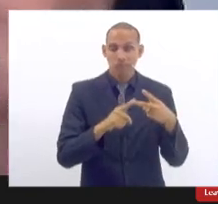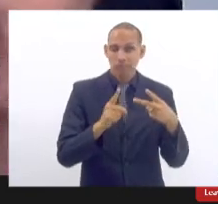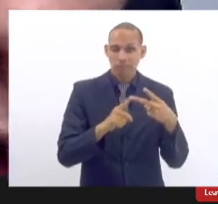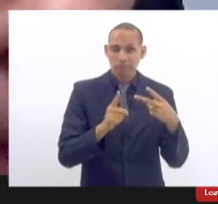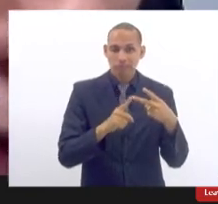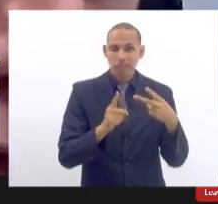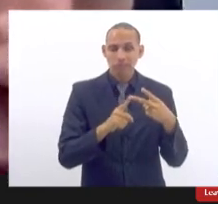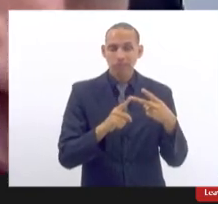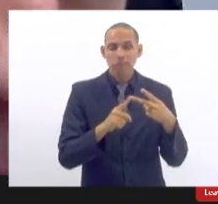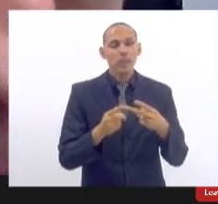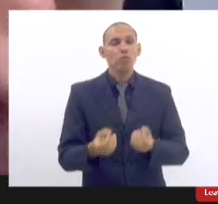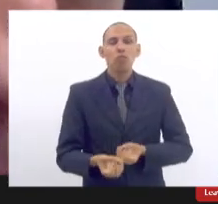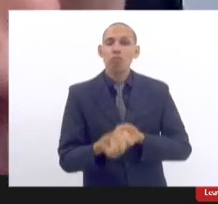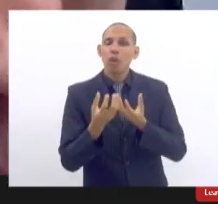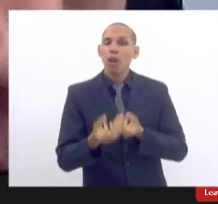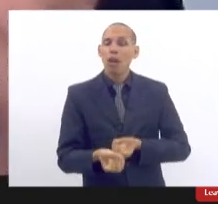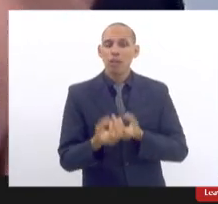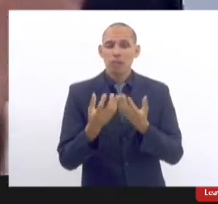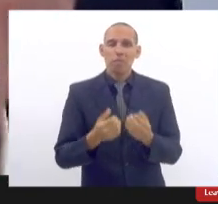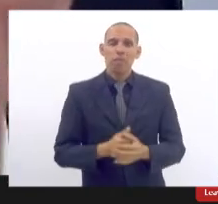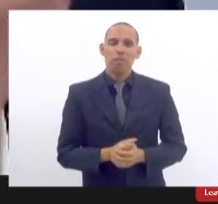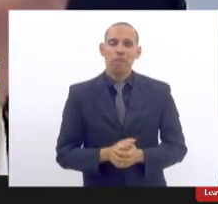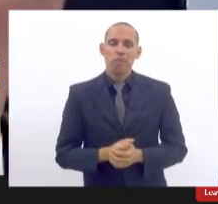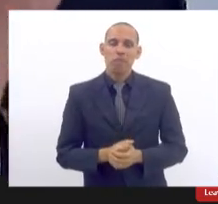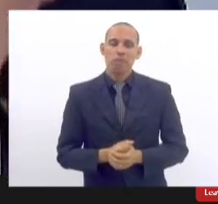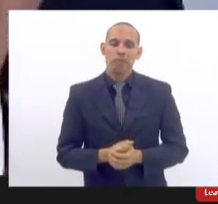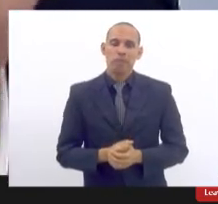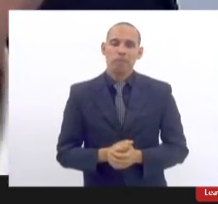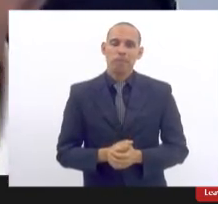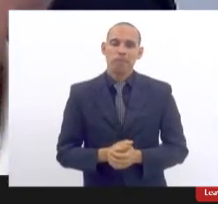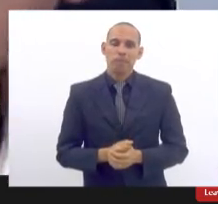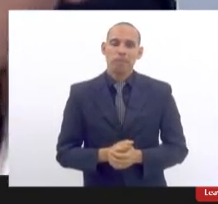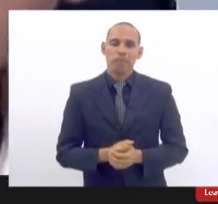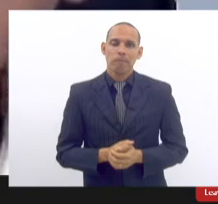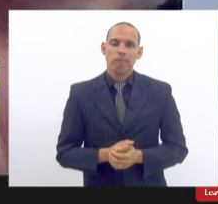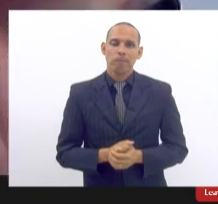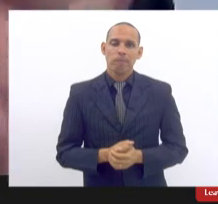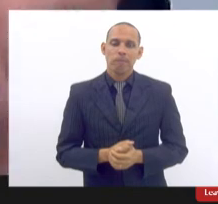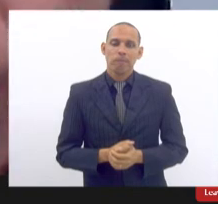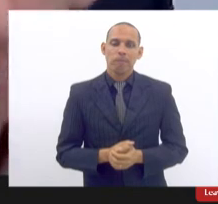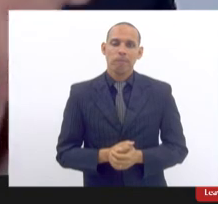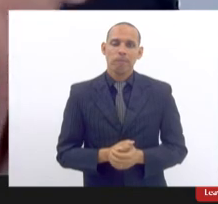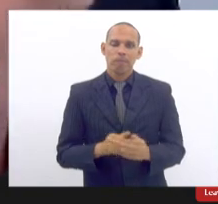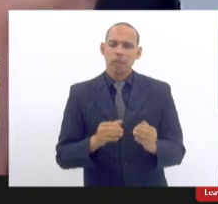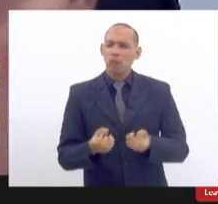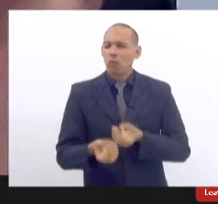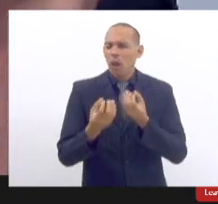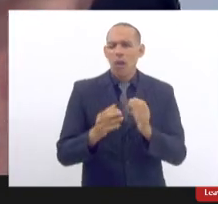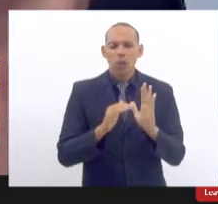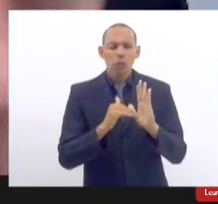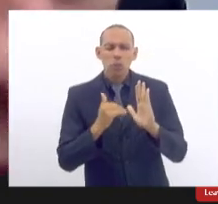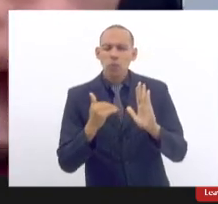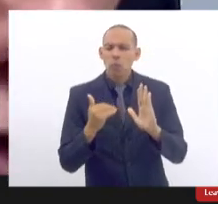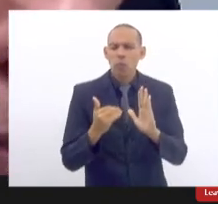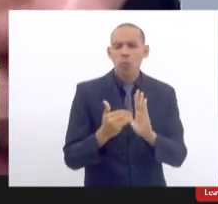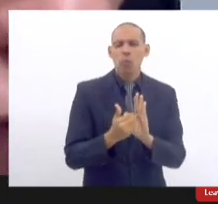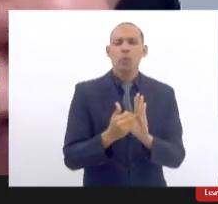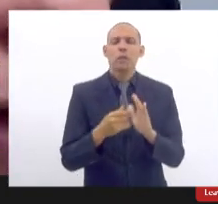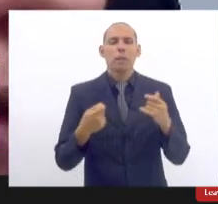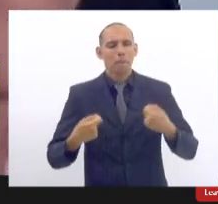sobre informação informação aí tudo que tem que ser informado não só o